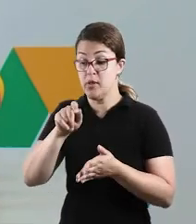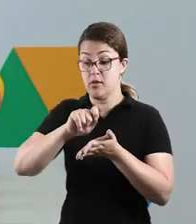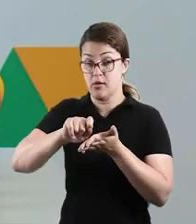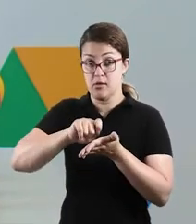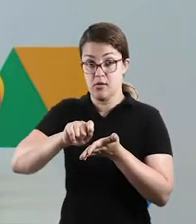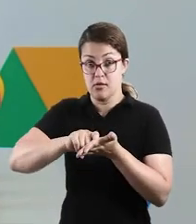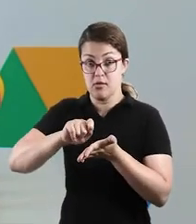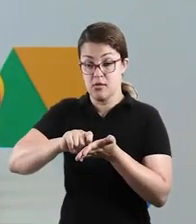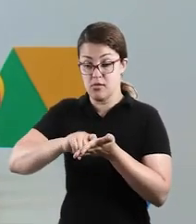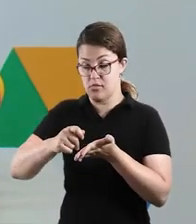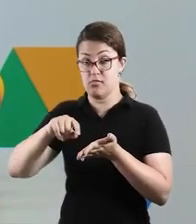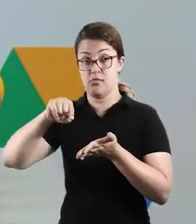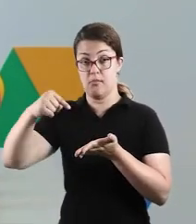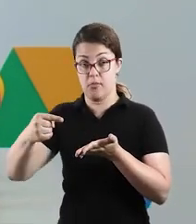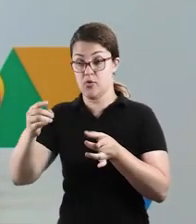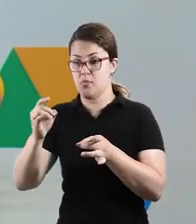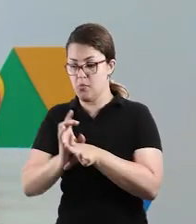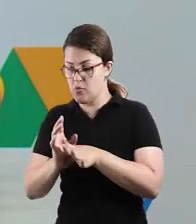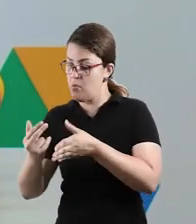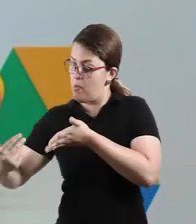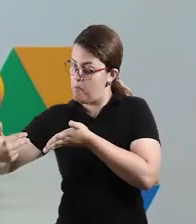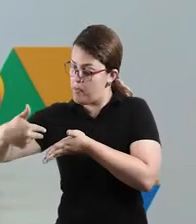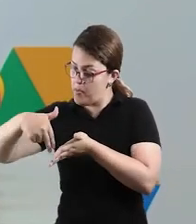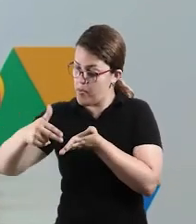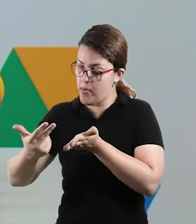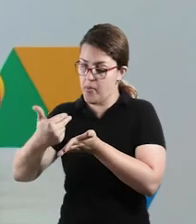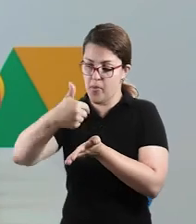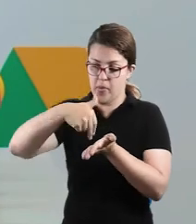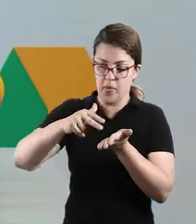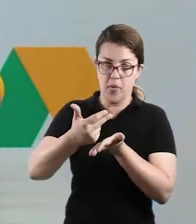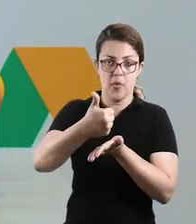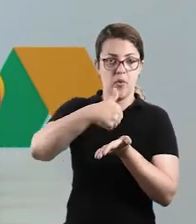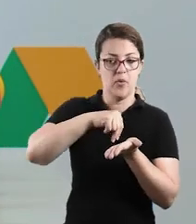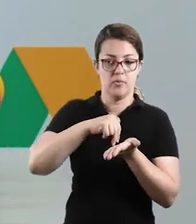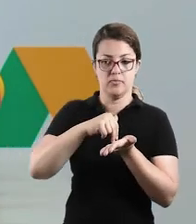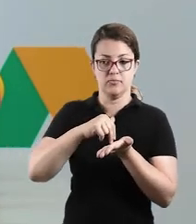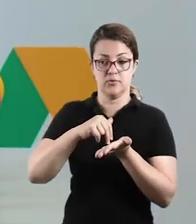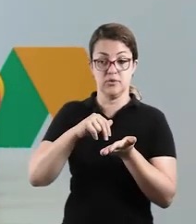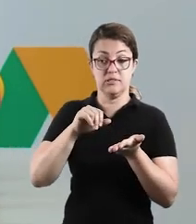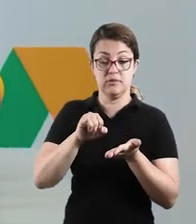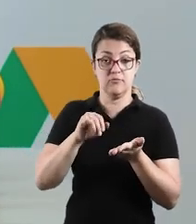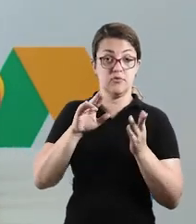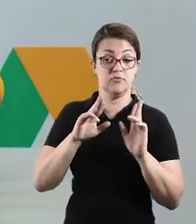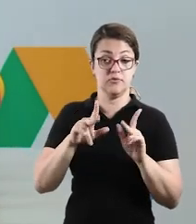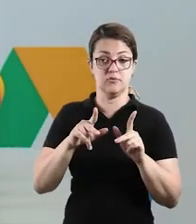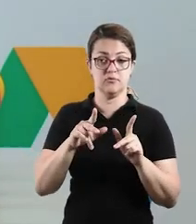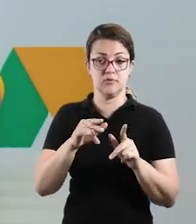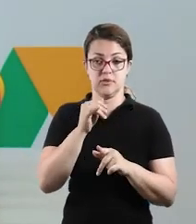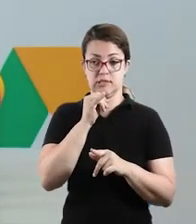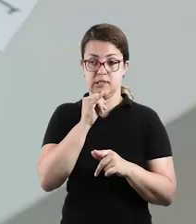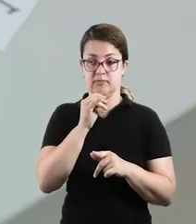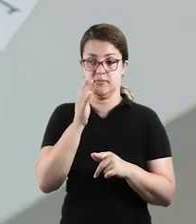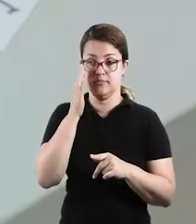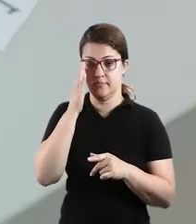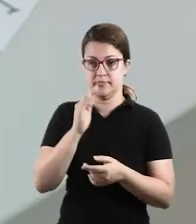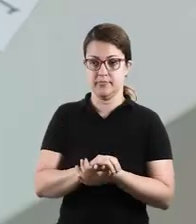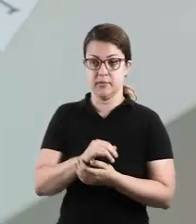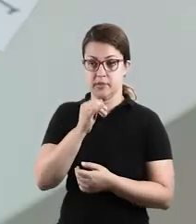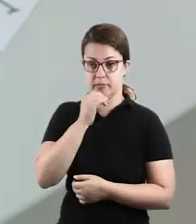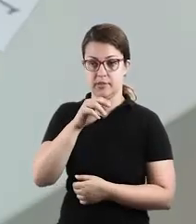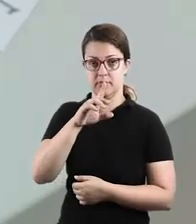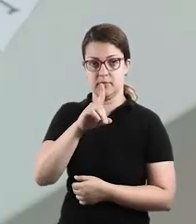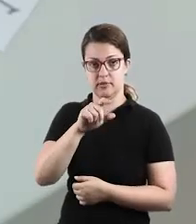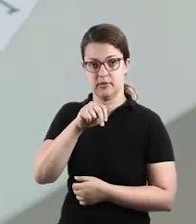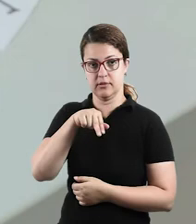nomes, o adulto, e recorte. Se for em formatos diferentes, vocês vão fazer como no meu exemplo. Eu tenho aqui os